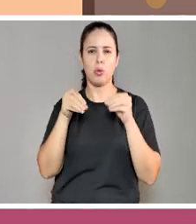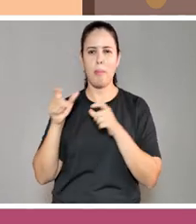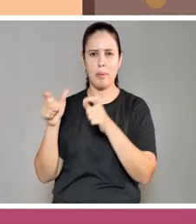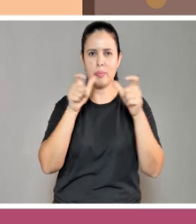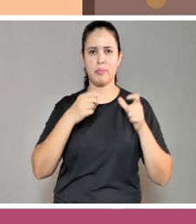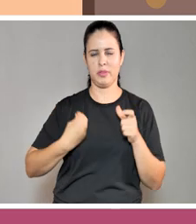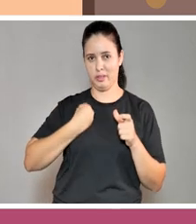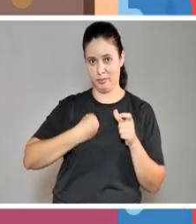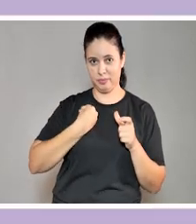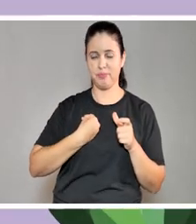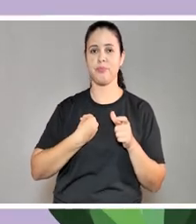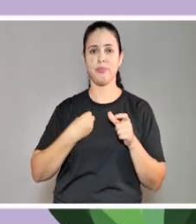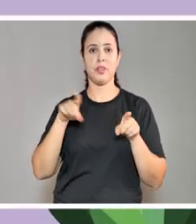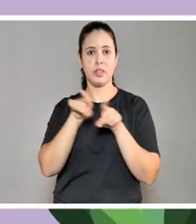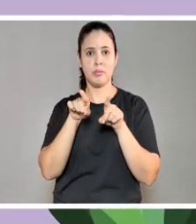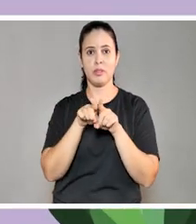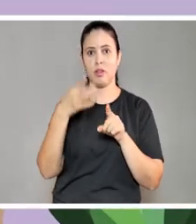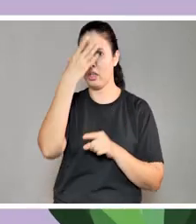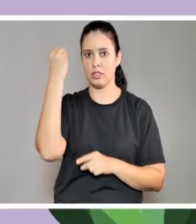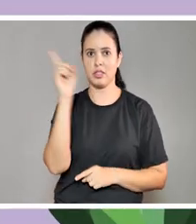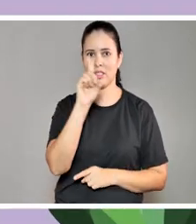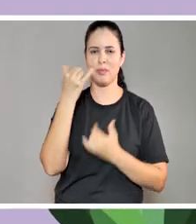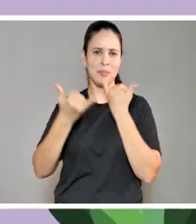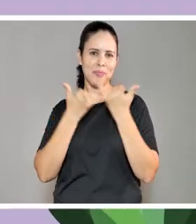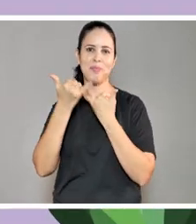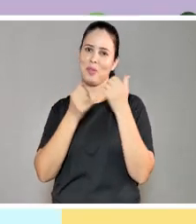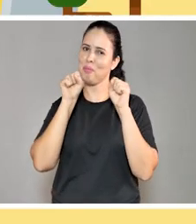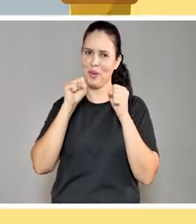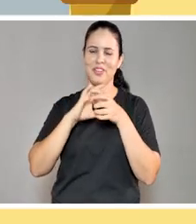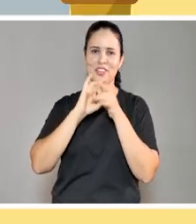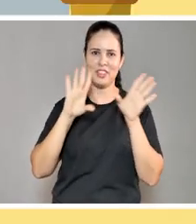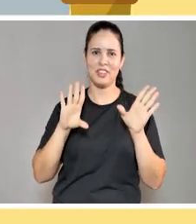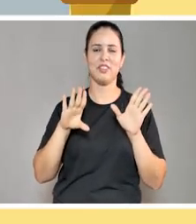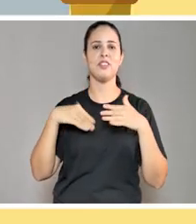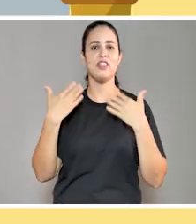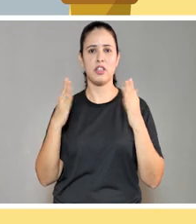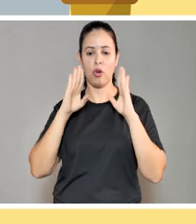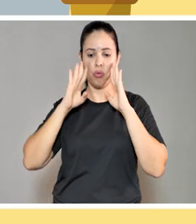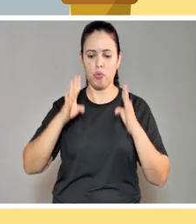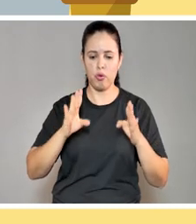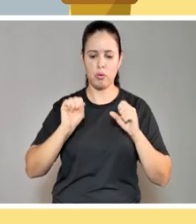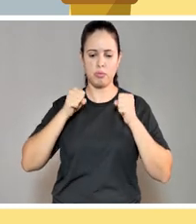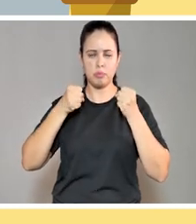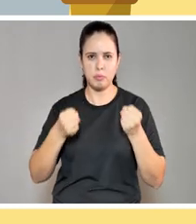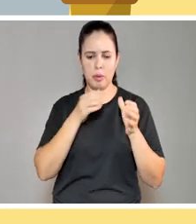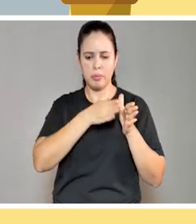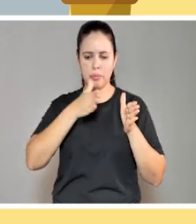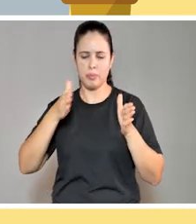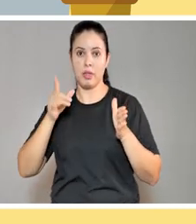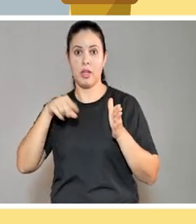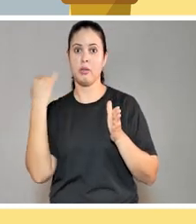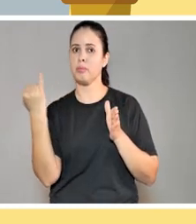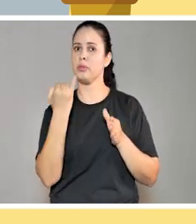setores da vida. Claro, não se esqueça dos momentos de lazer. A rotina, o foco e a concentração se tornam